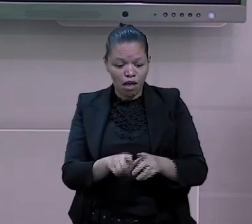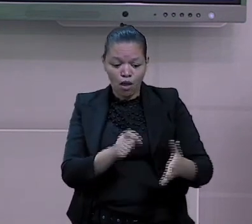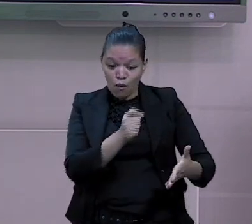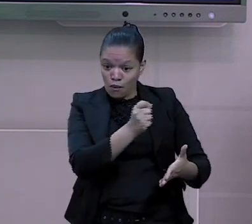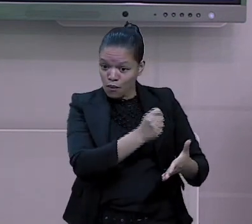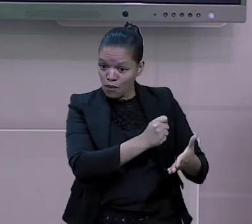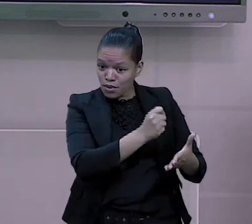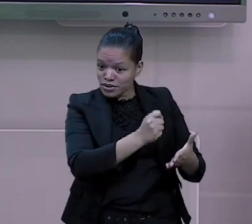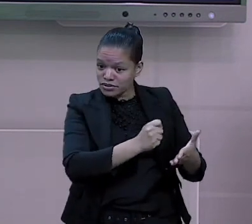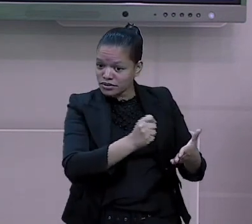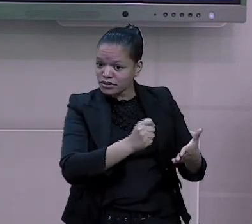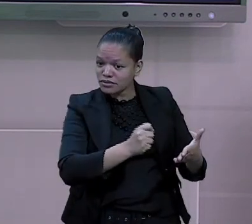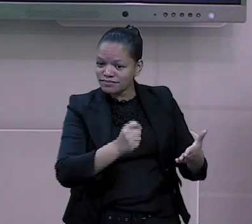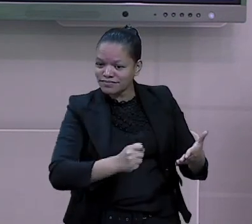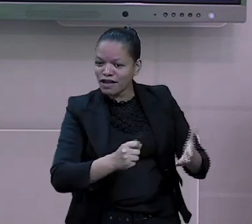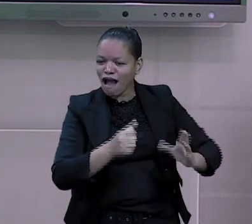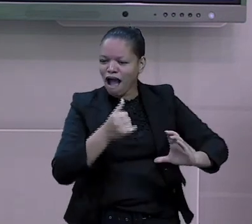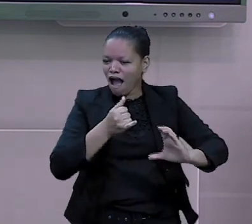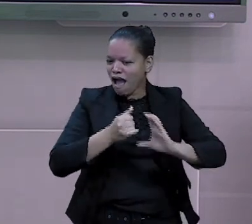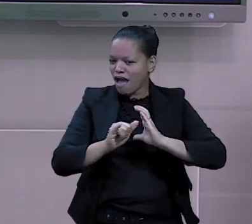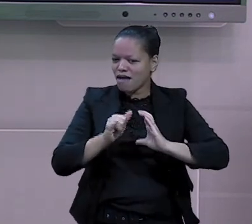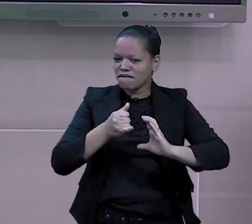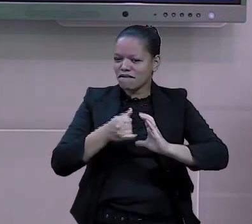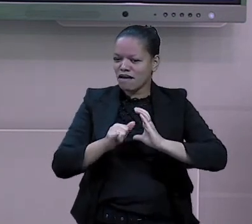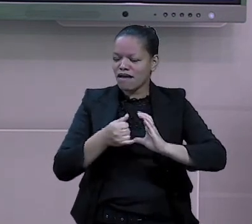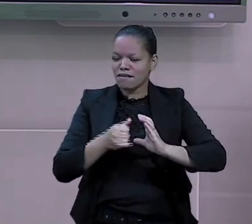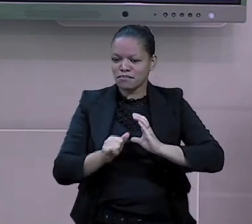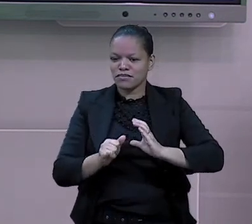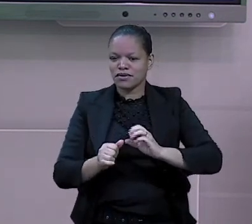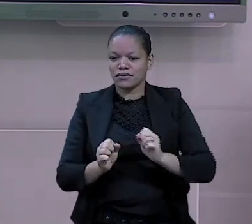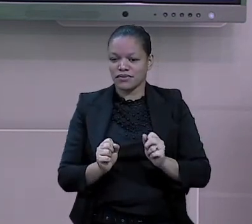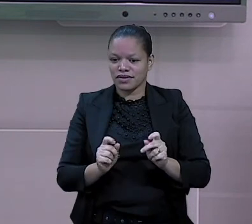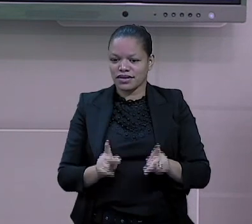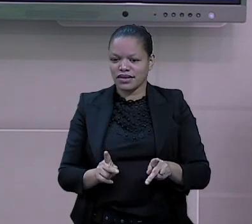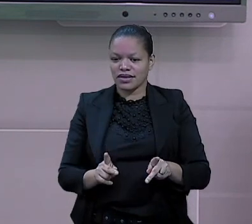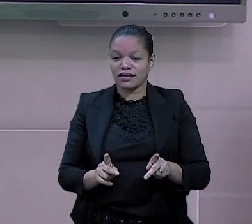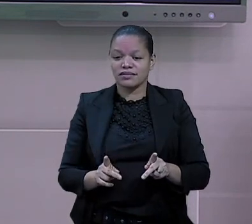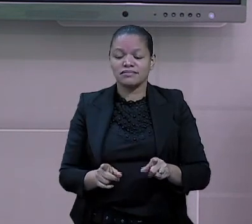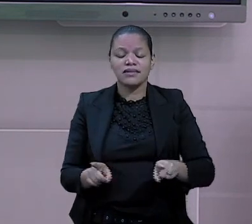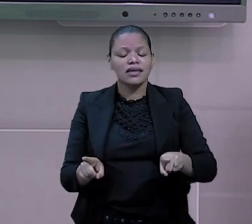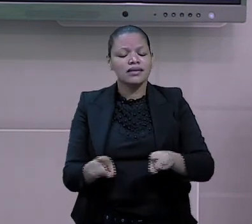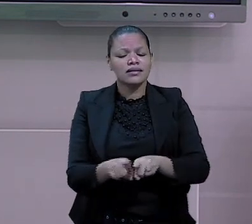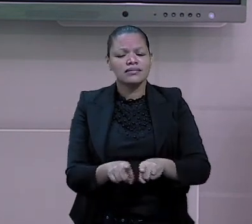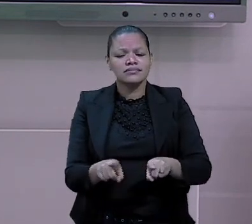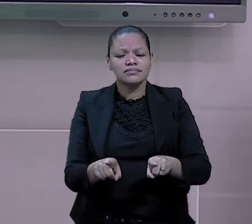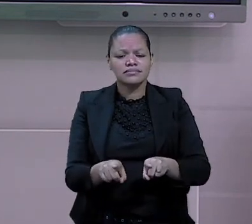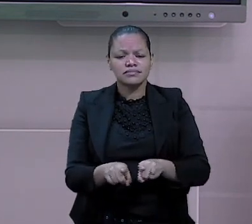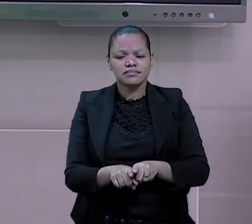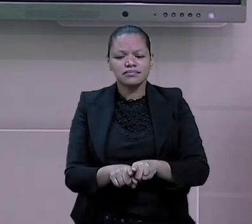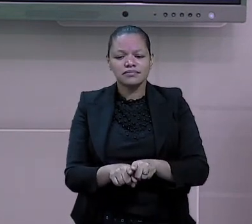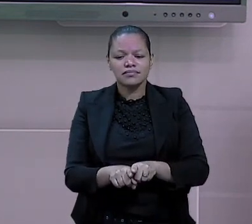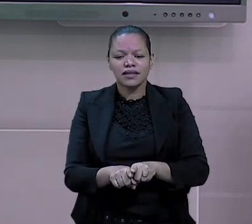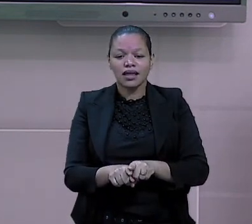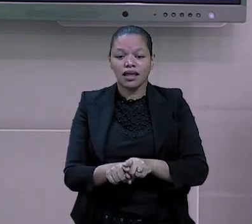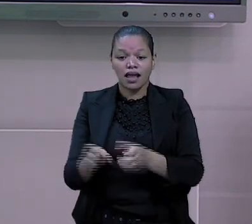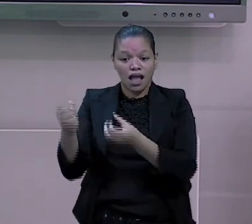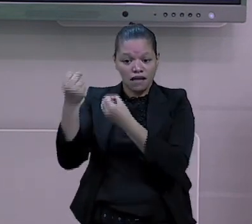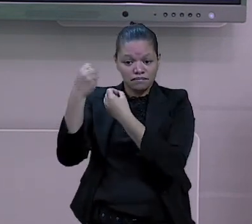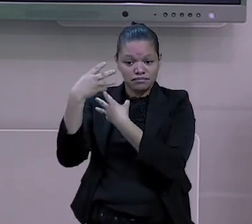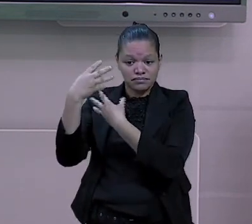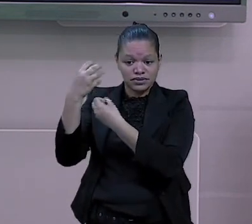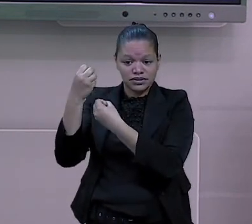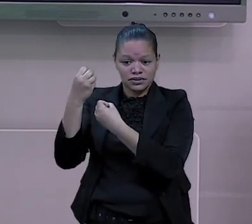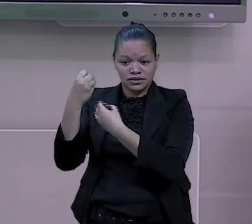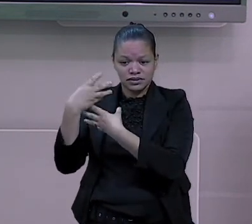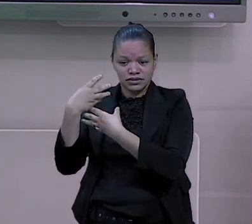aquele que colocou a fábula como gênero literário, né, e também aprendido sobre a